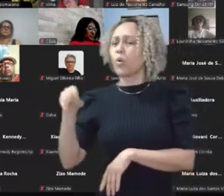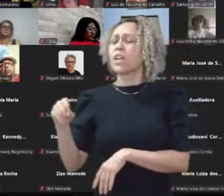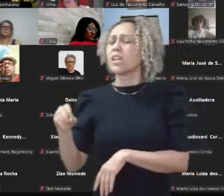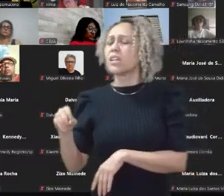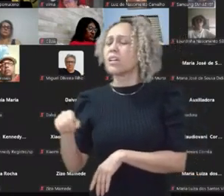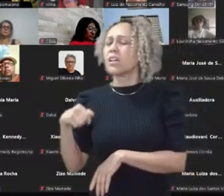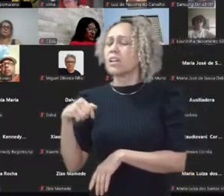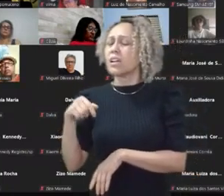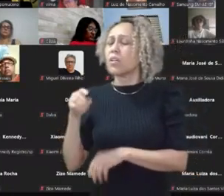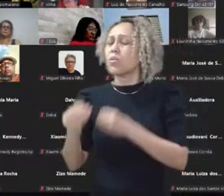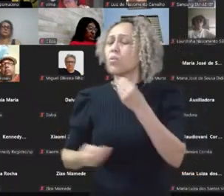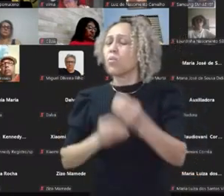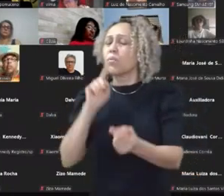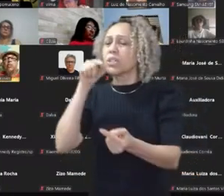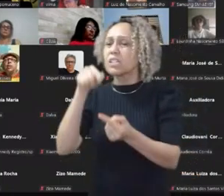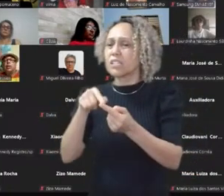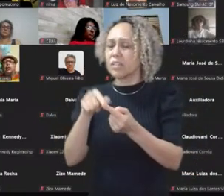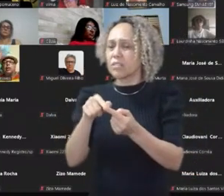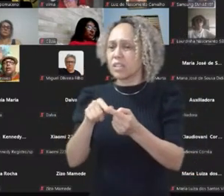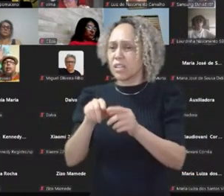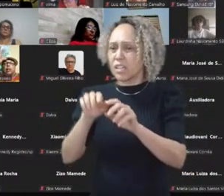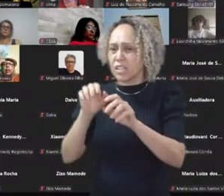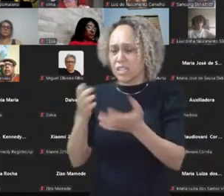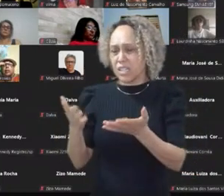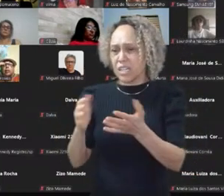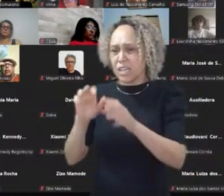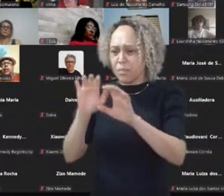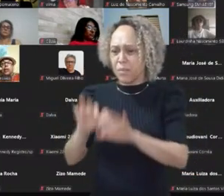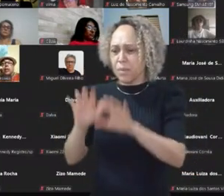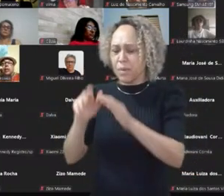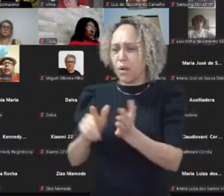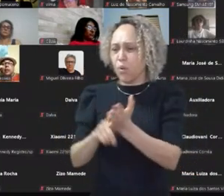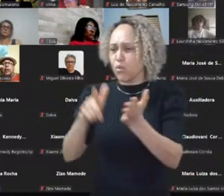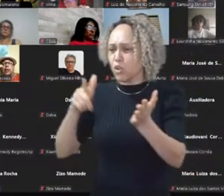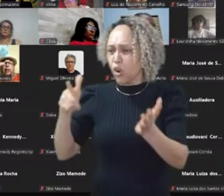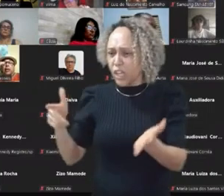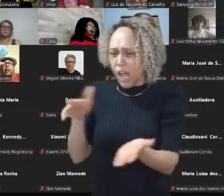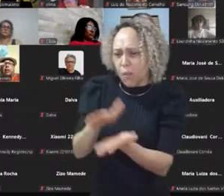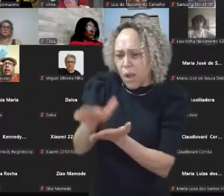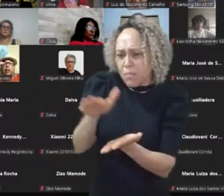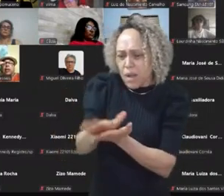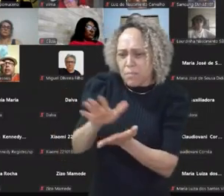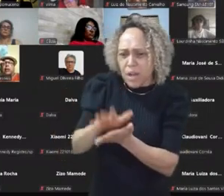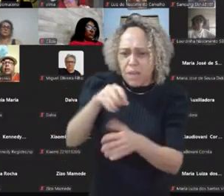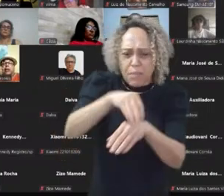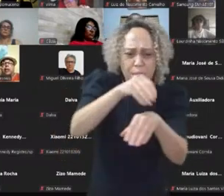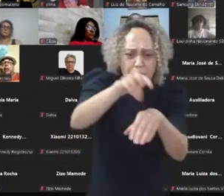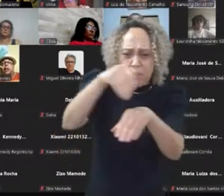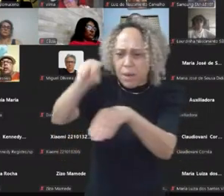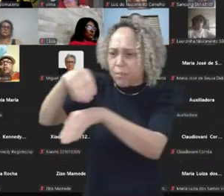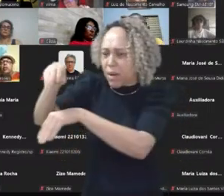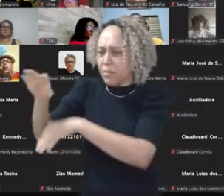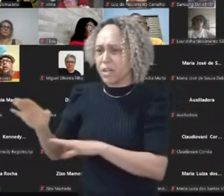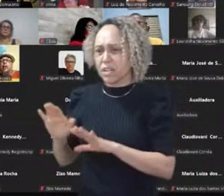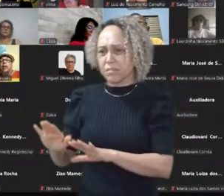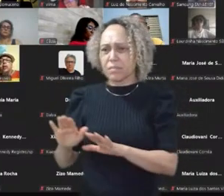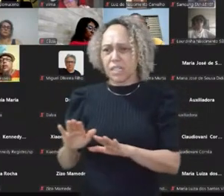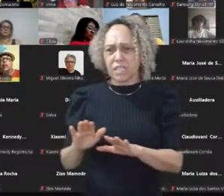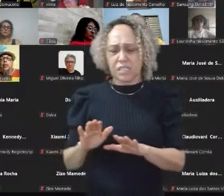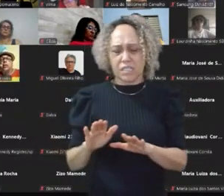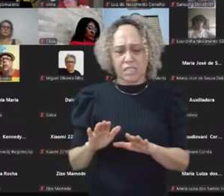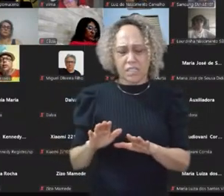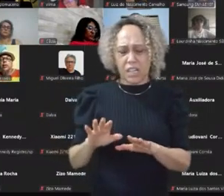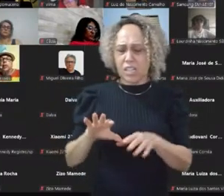nosso desafio é da distribuição. A gente não queima tutano para pensar qual é o nosso esquema de distribuição. A gente não forma a gente para ser